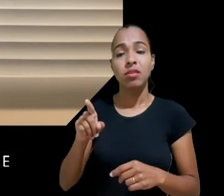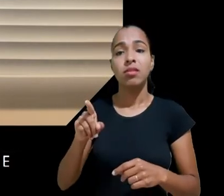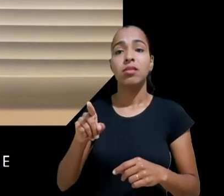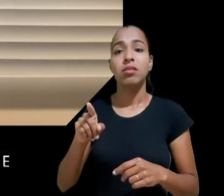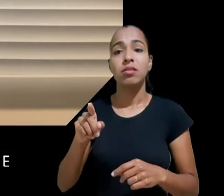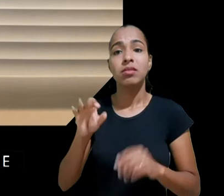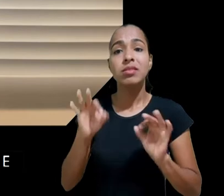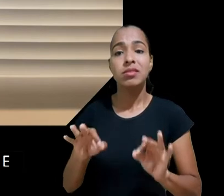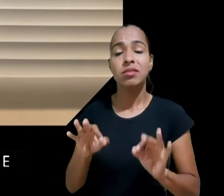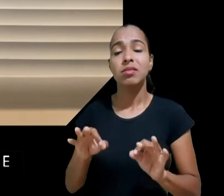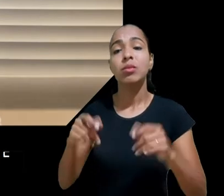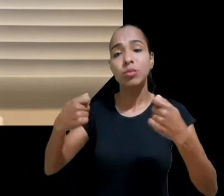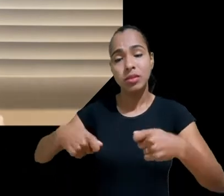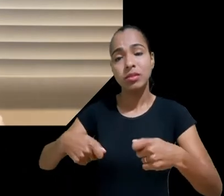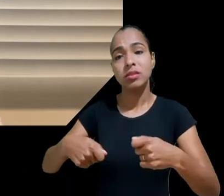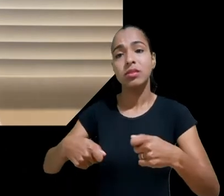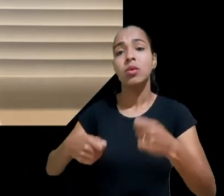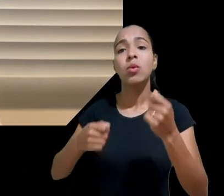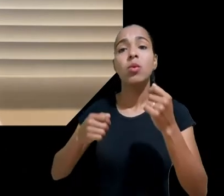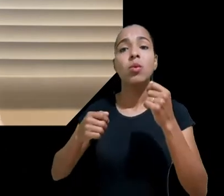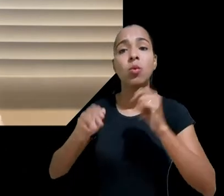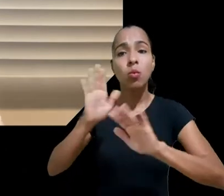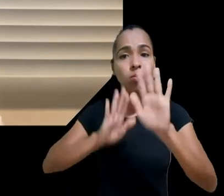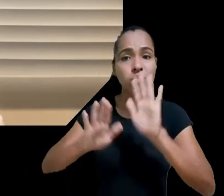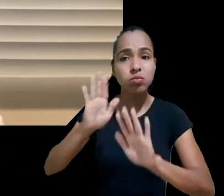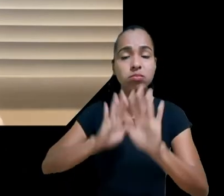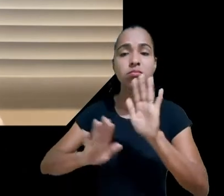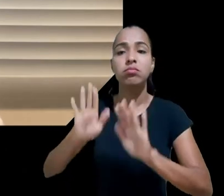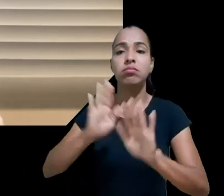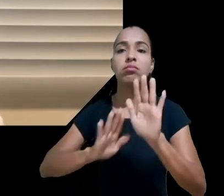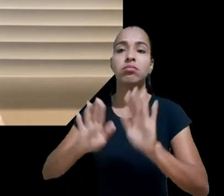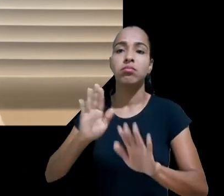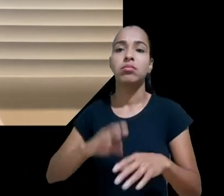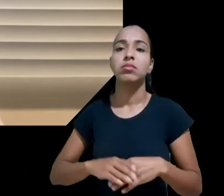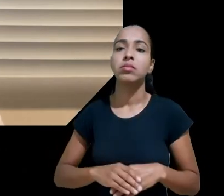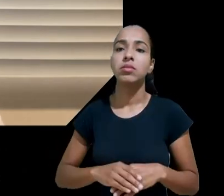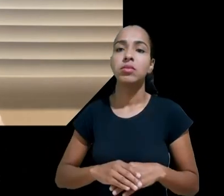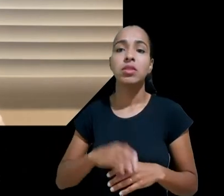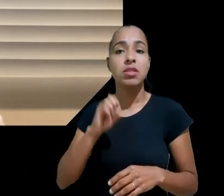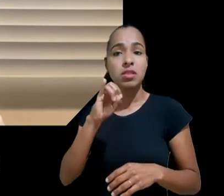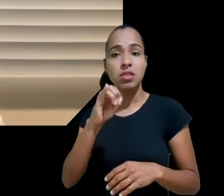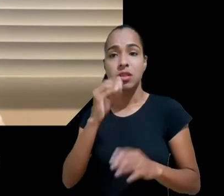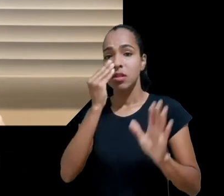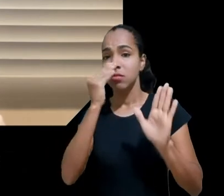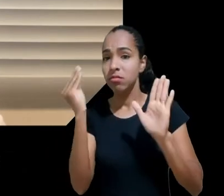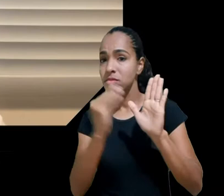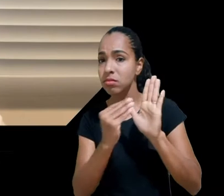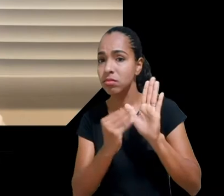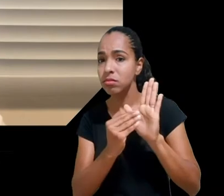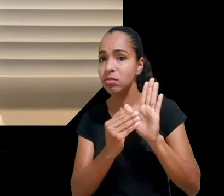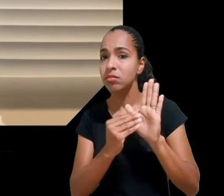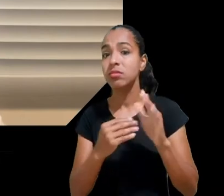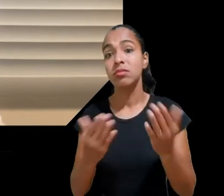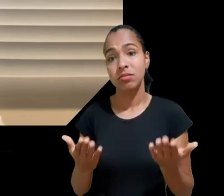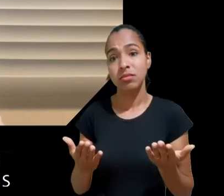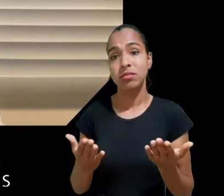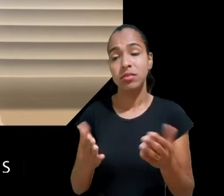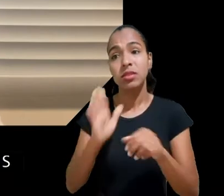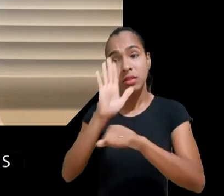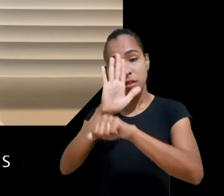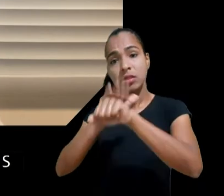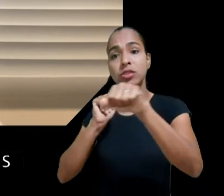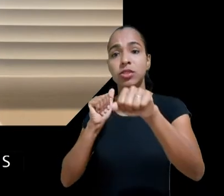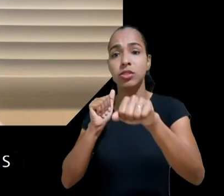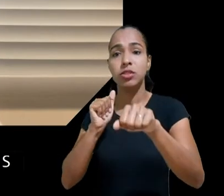vamos ter que acionar os mecanismos judiciais necessários para a contenção desses danos. Em muitos casos, isso